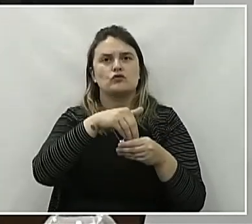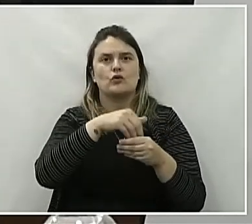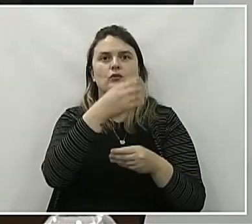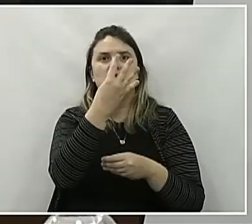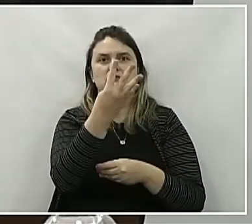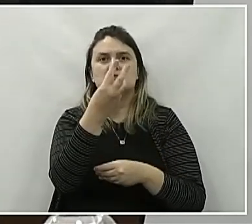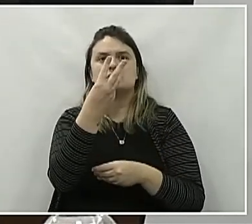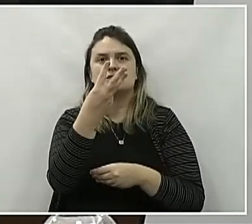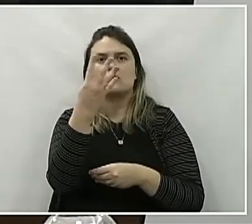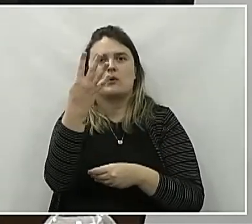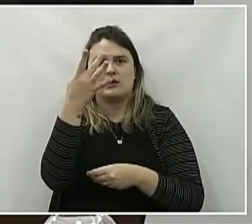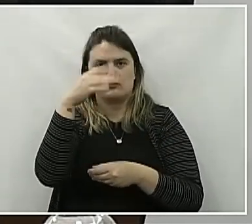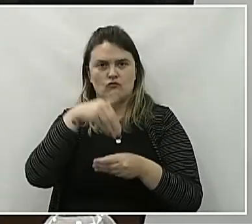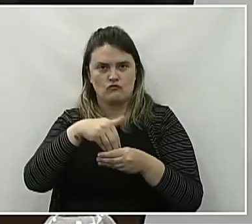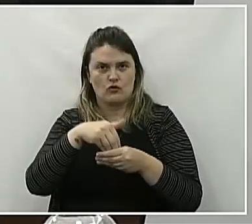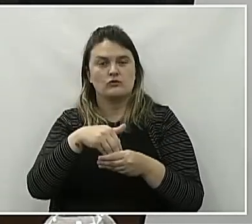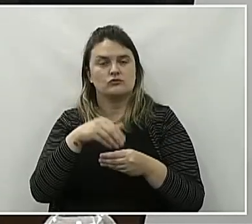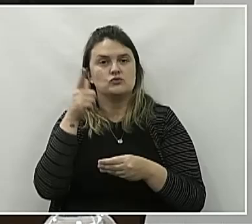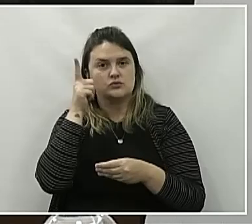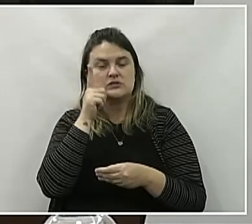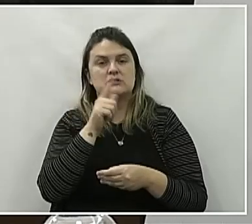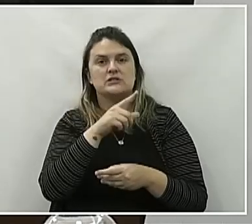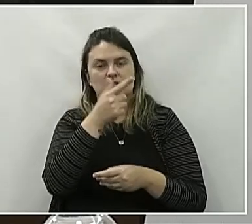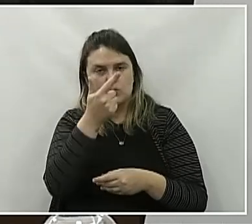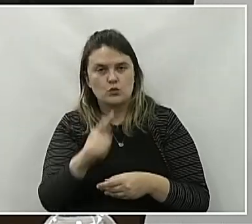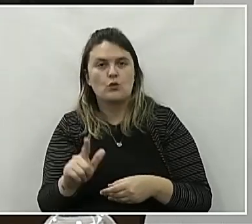votos que eu obtive nessa reeleição.